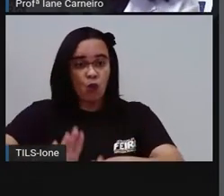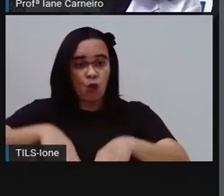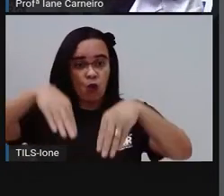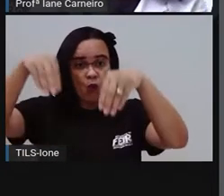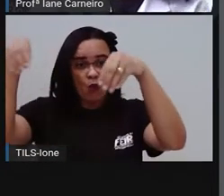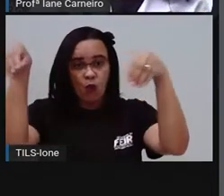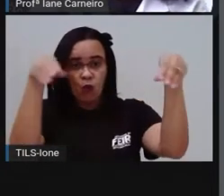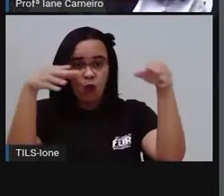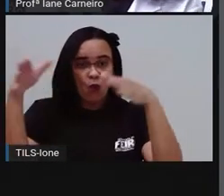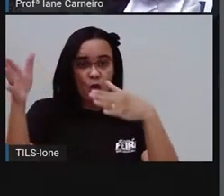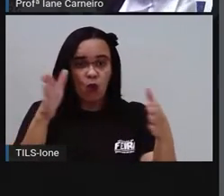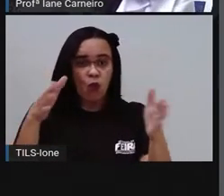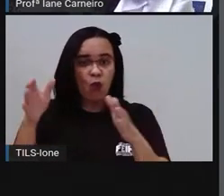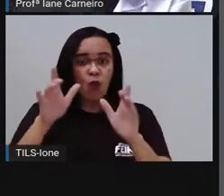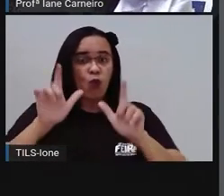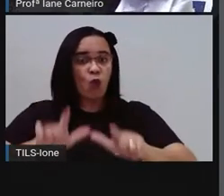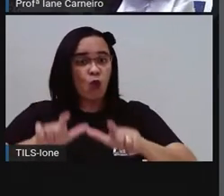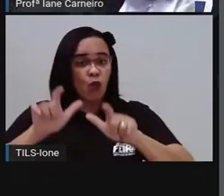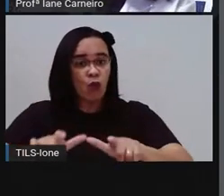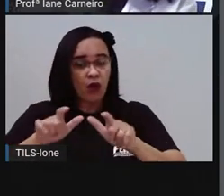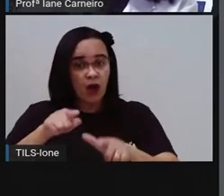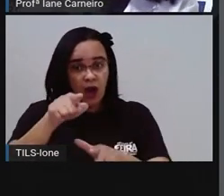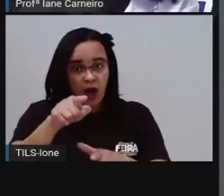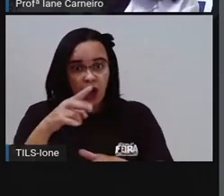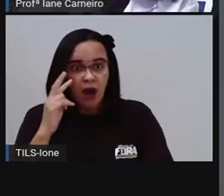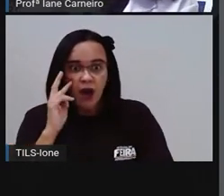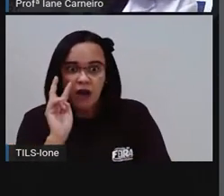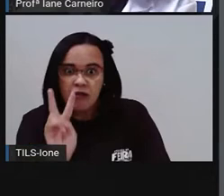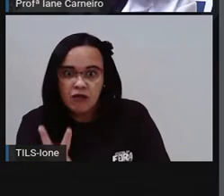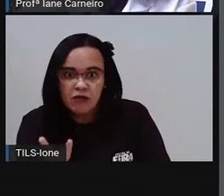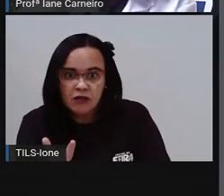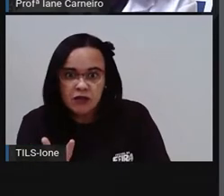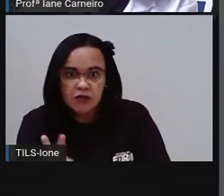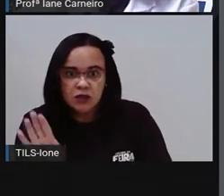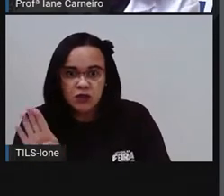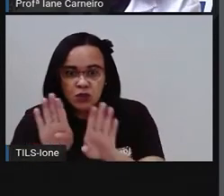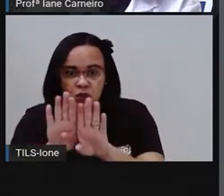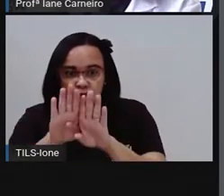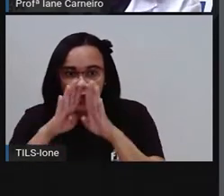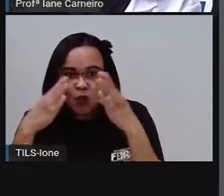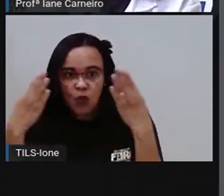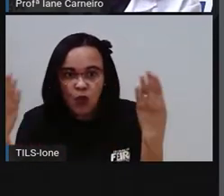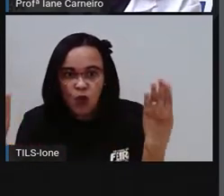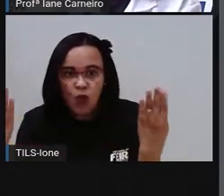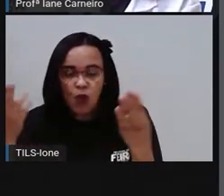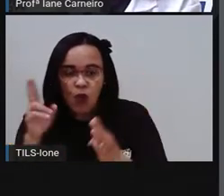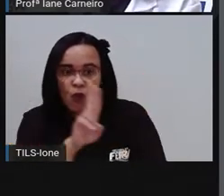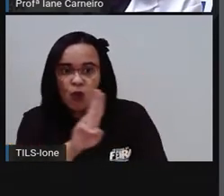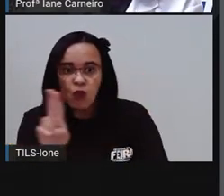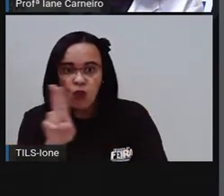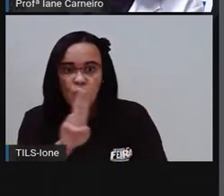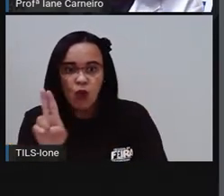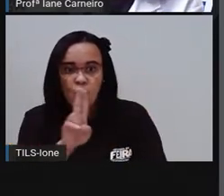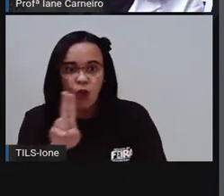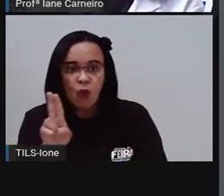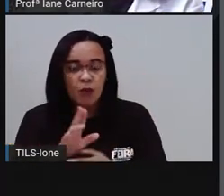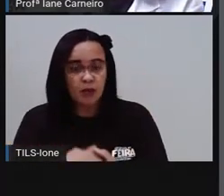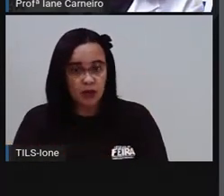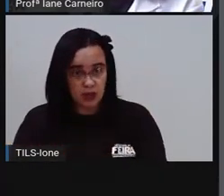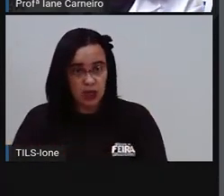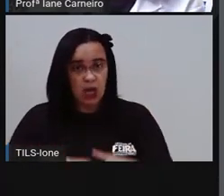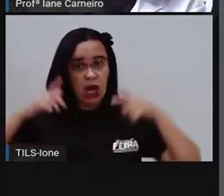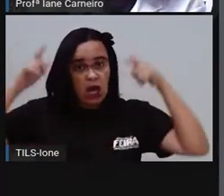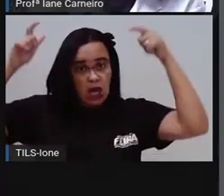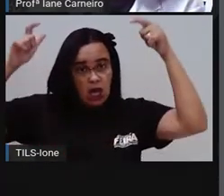esse? Pedro viu no portão uma placa interessante. Reino